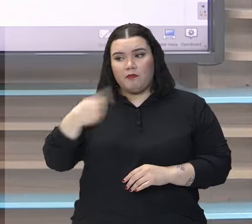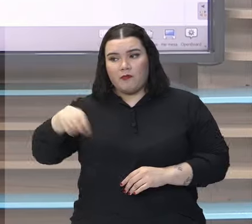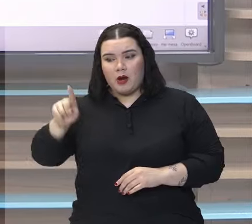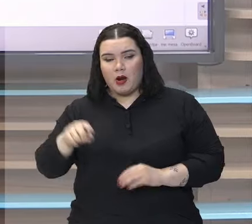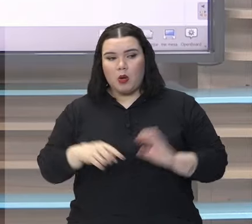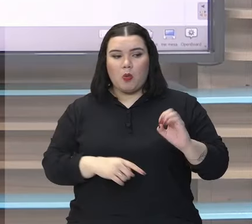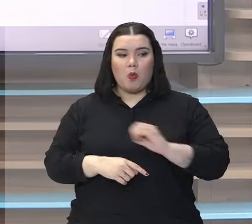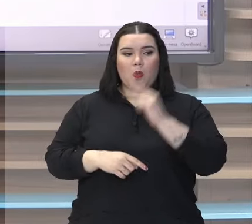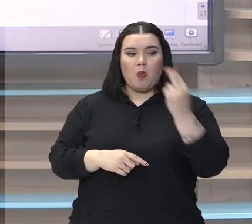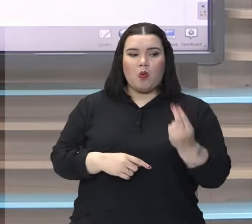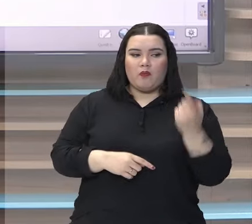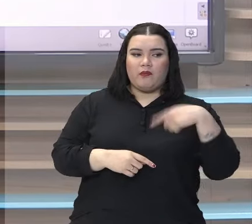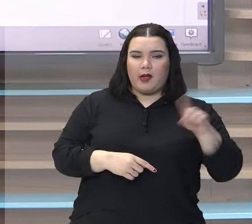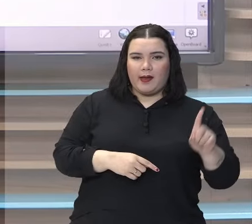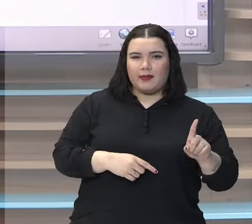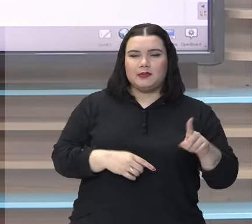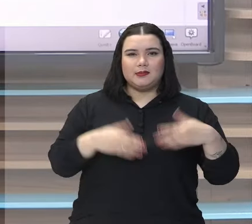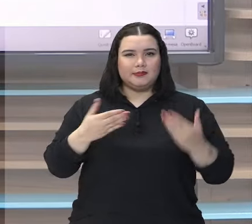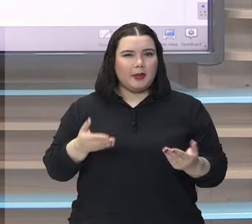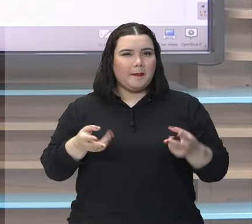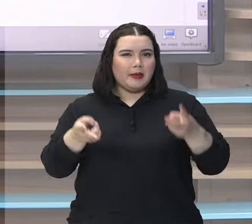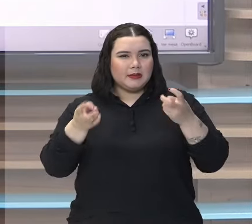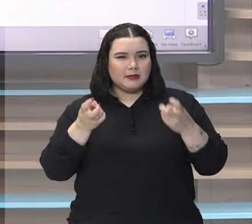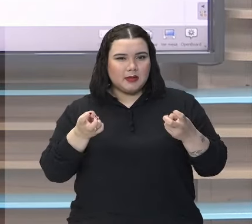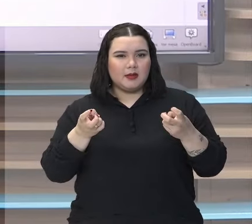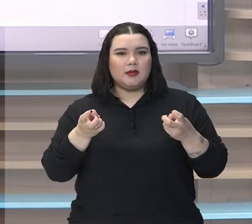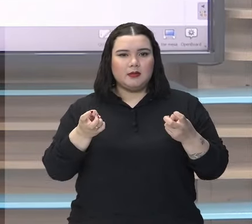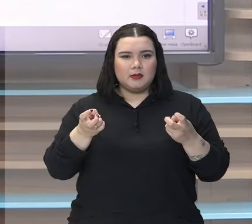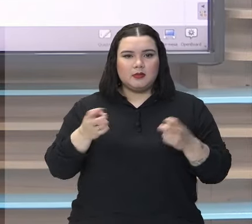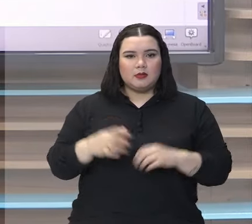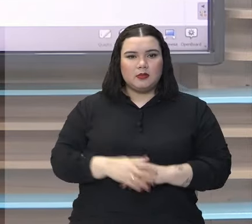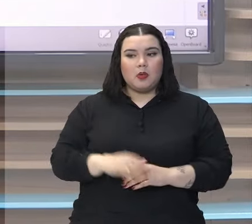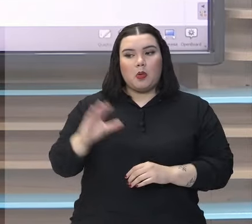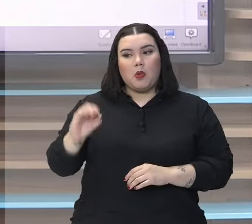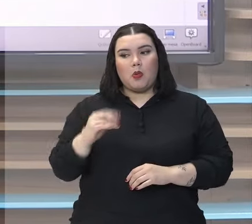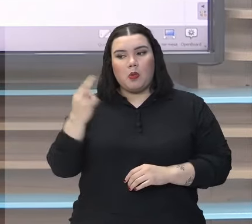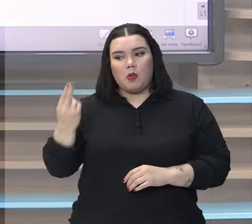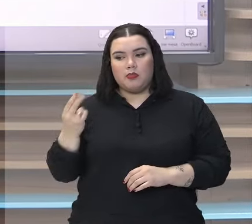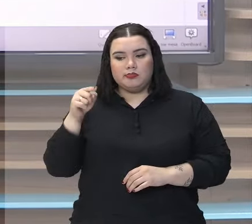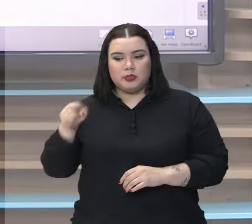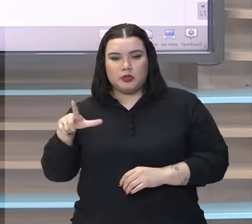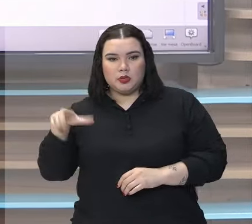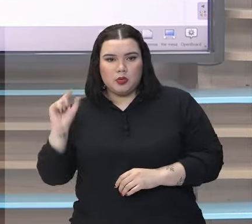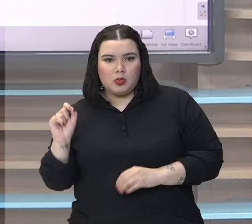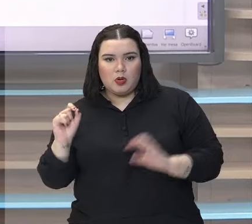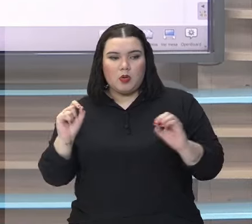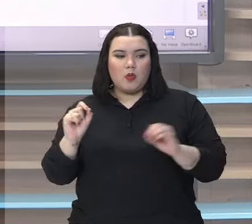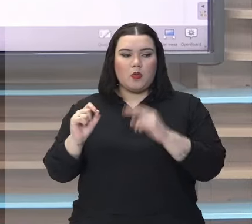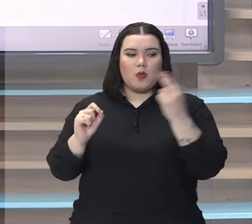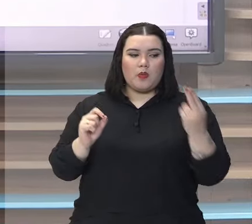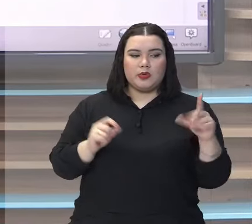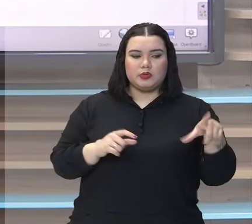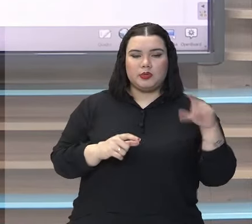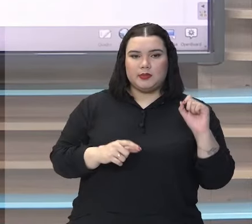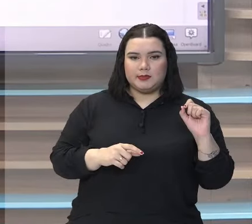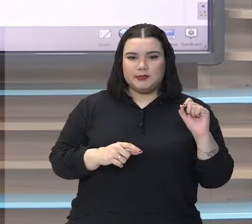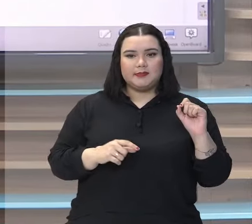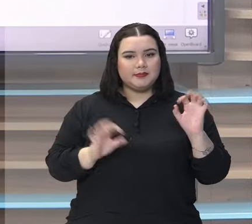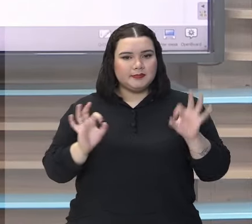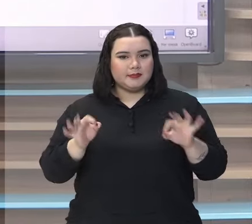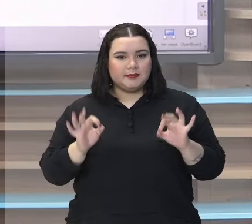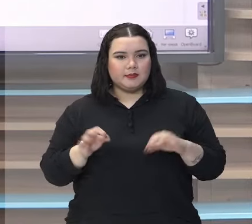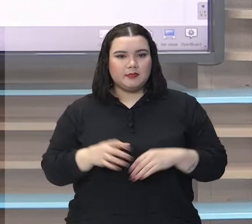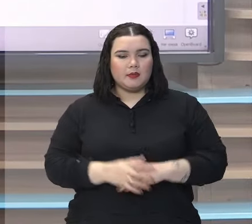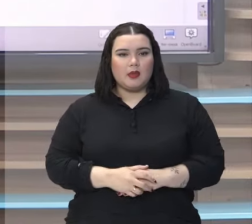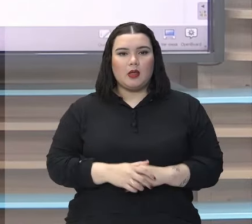vai ter isso. Então, ou você faz isso, ou você não vai ter aquilo, né? E também tem